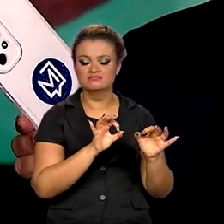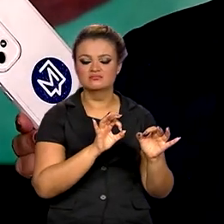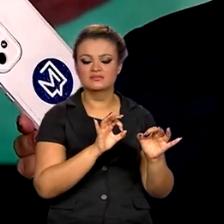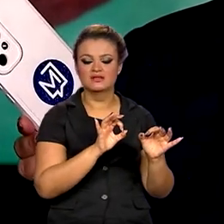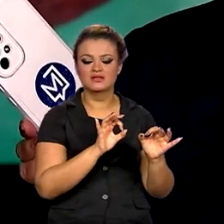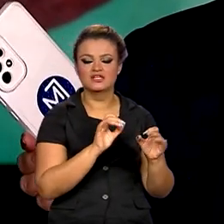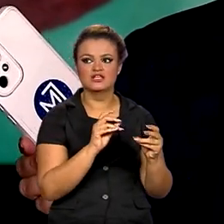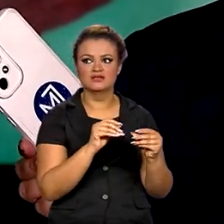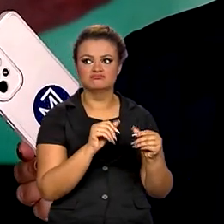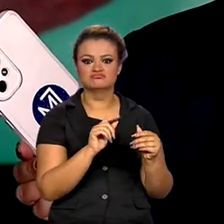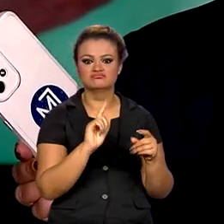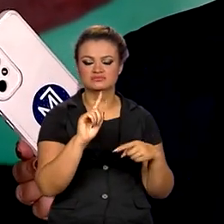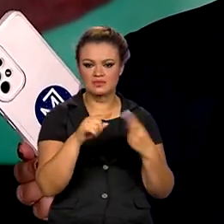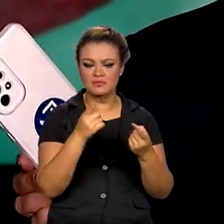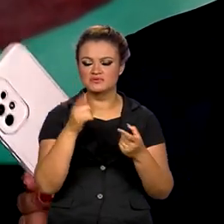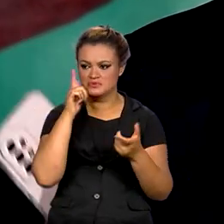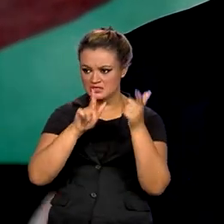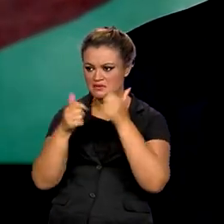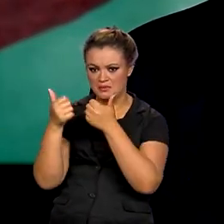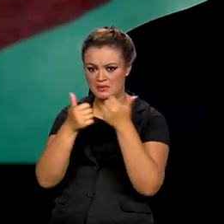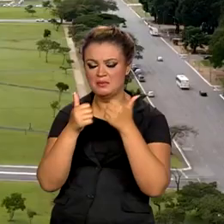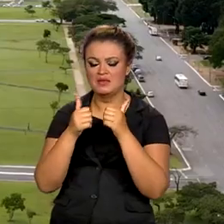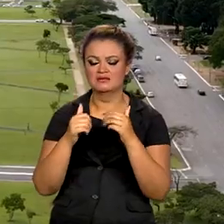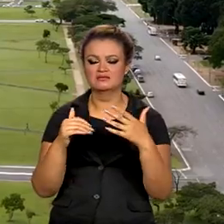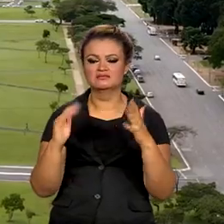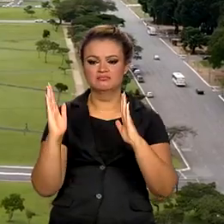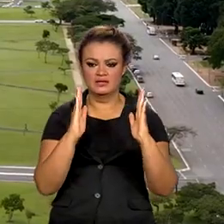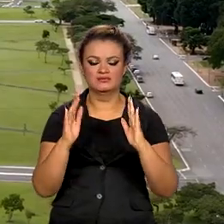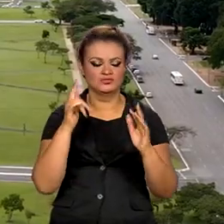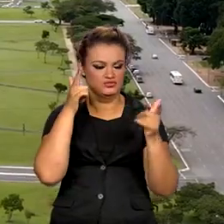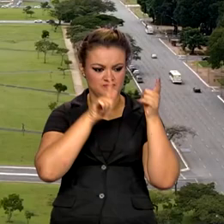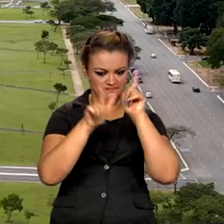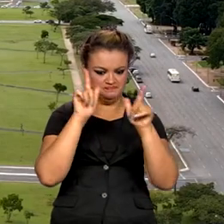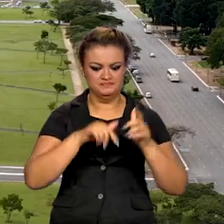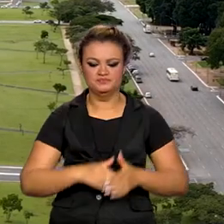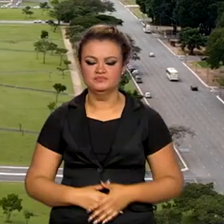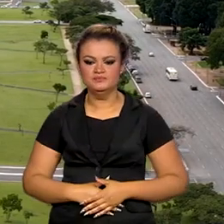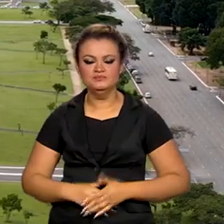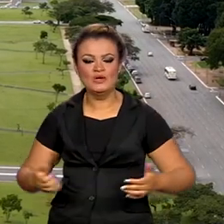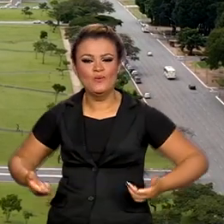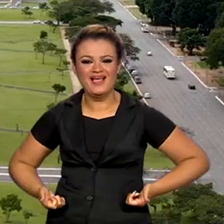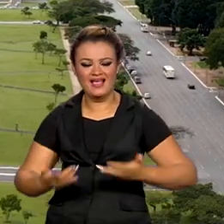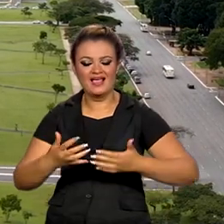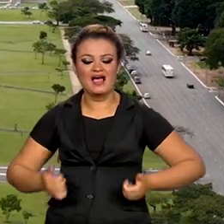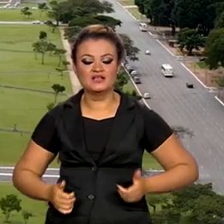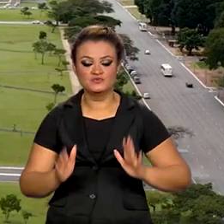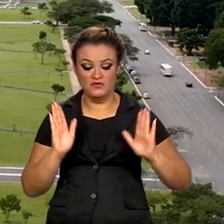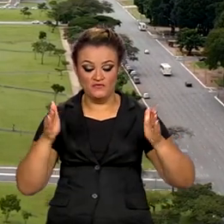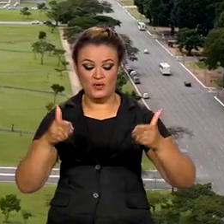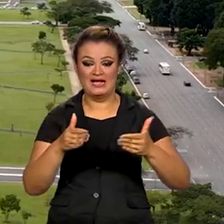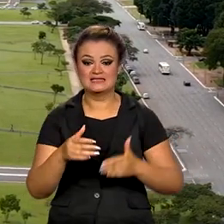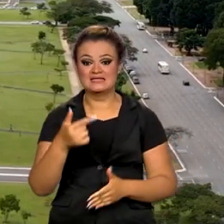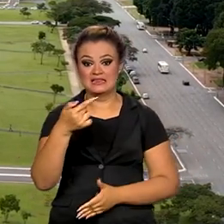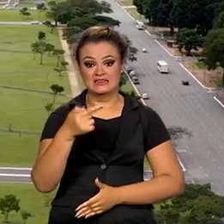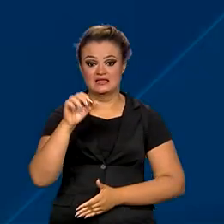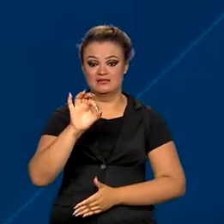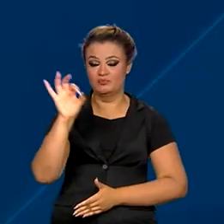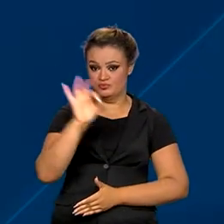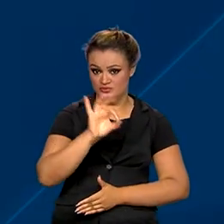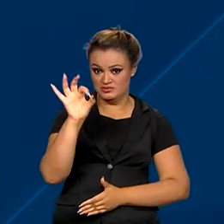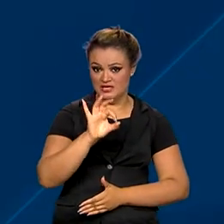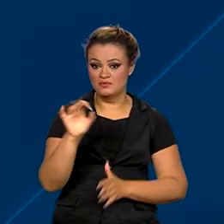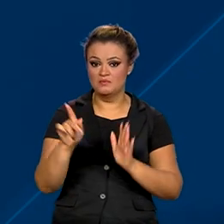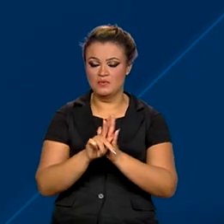e com sucesso vencer essas etapas. Os gastos públicos ficam limitados a 70% do